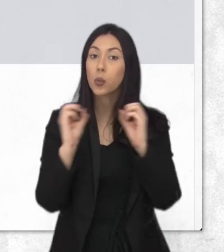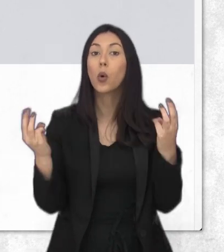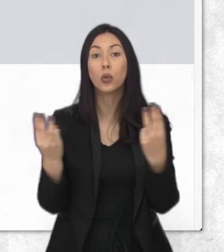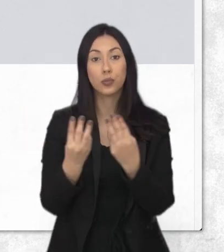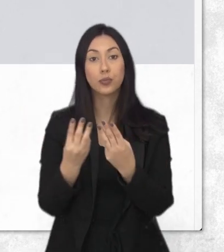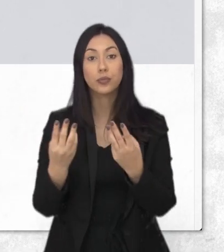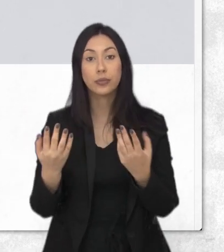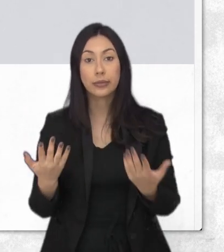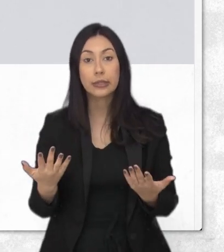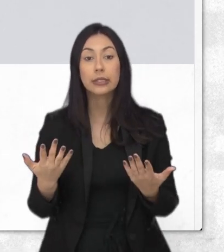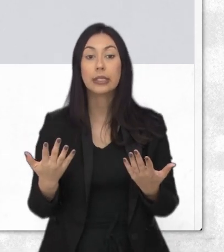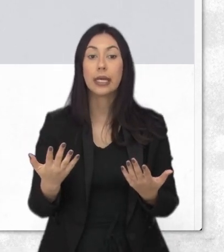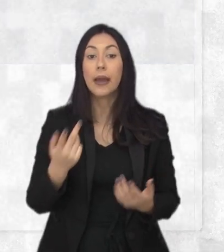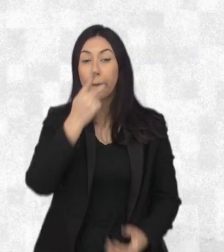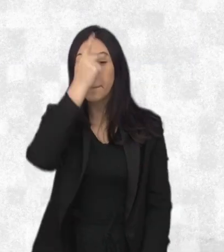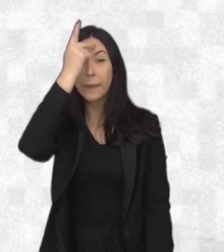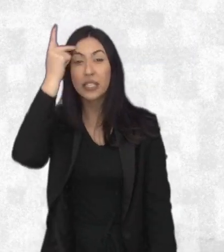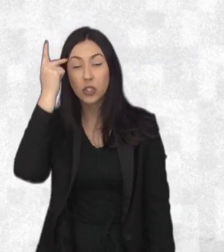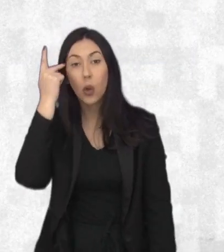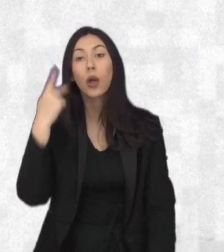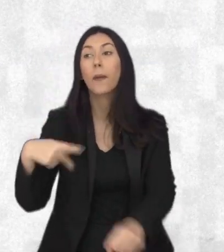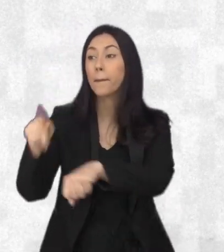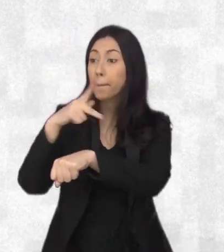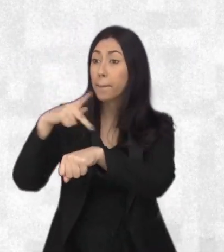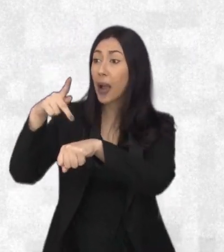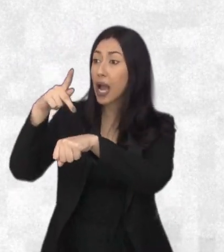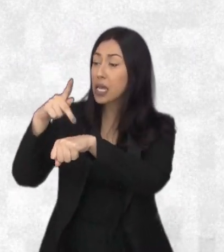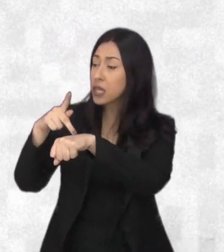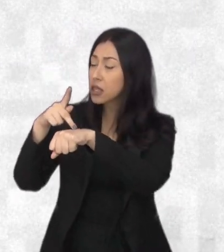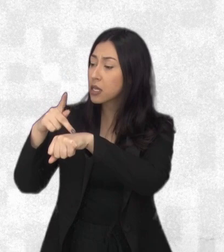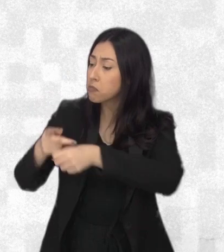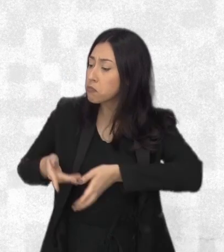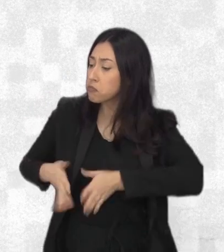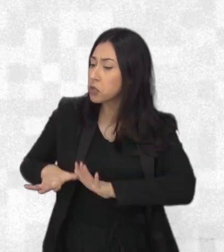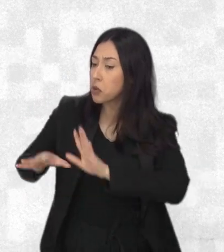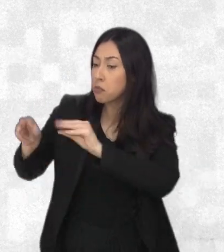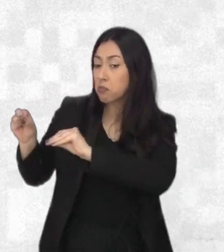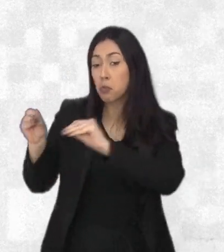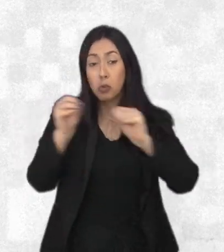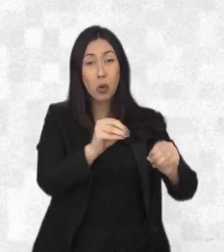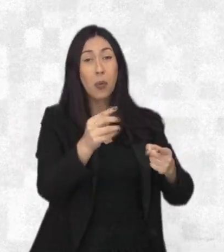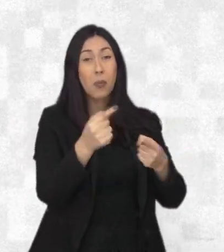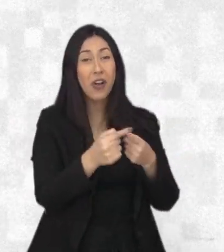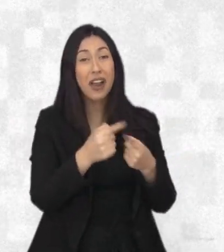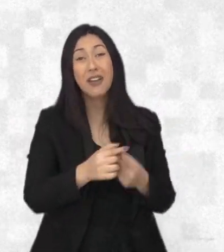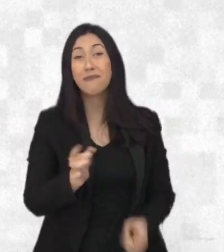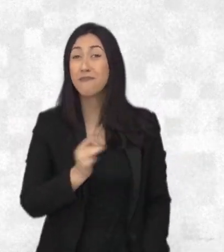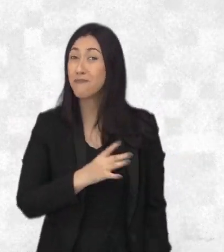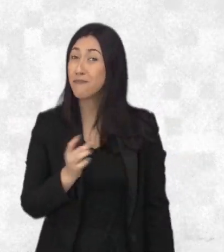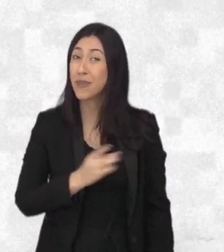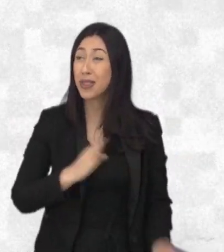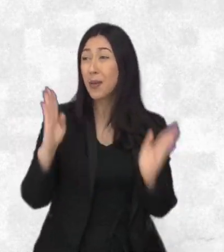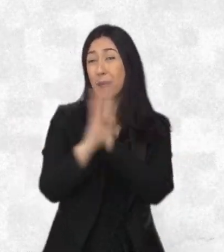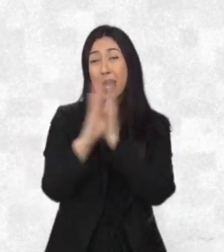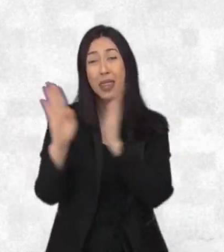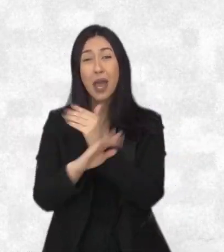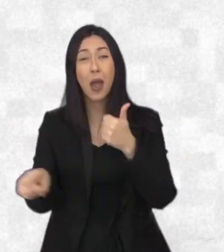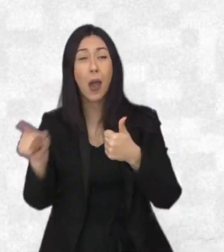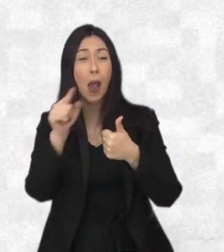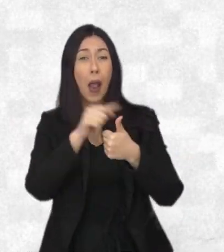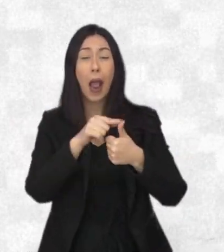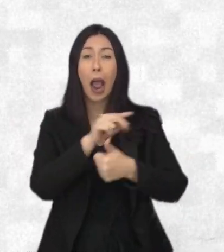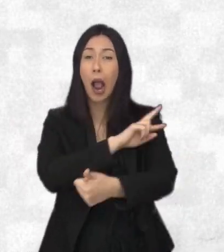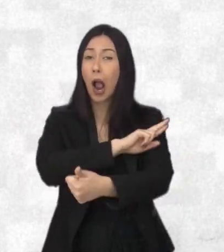a Organização das Nações Unidas. Aqueles que se encontram fora do país de nacionalidade por medo de perseguição, por motivo de